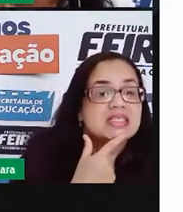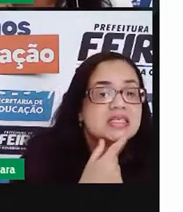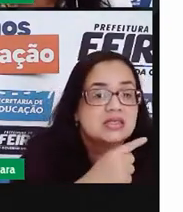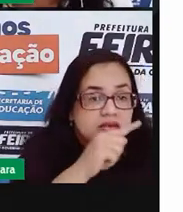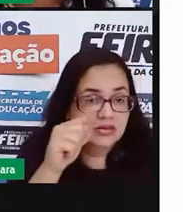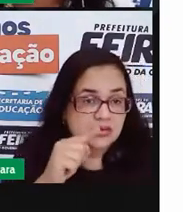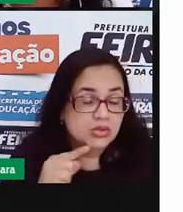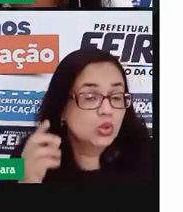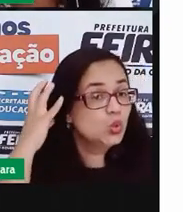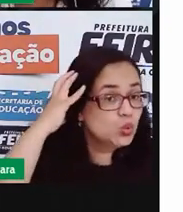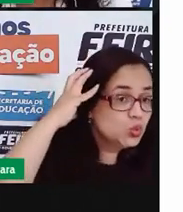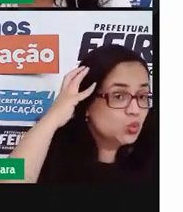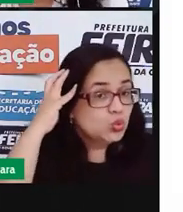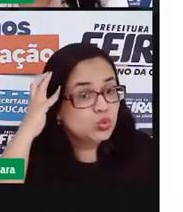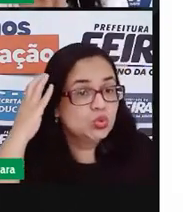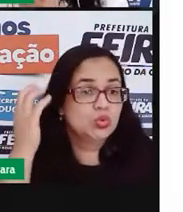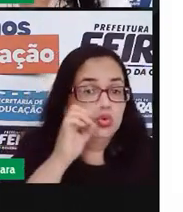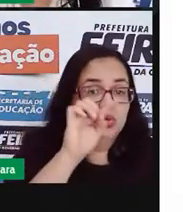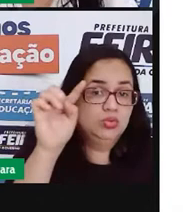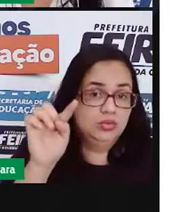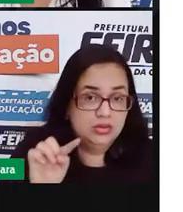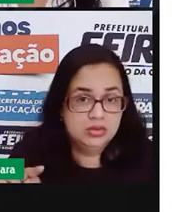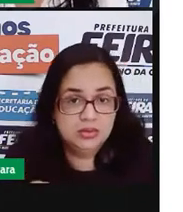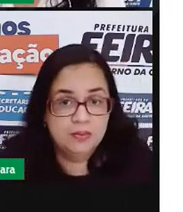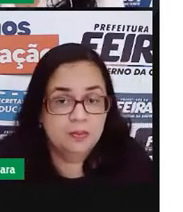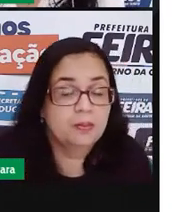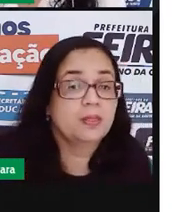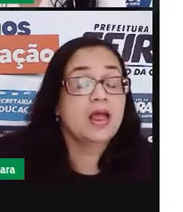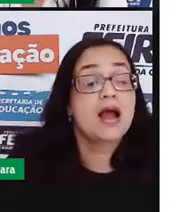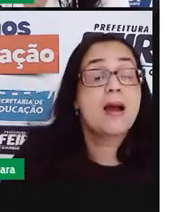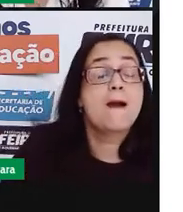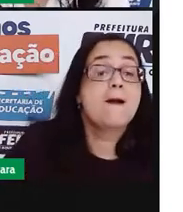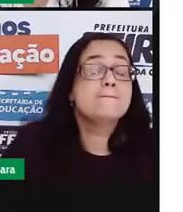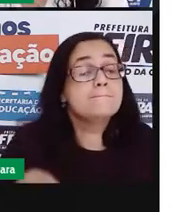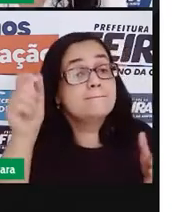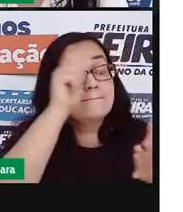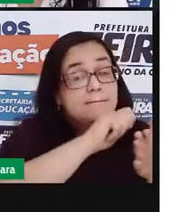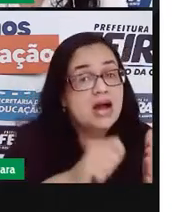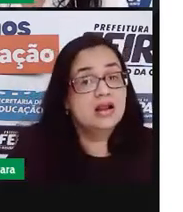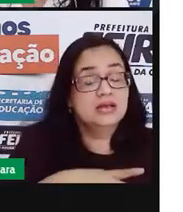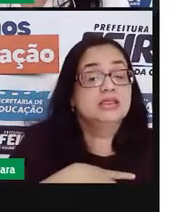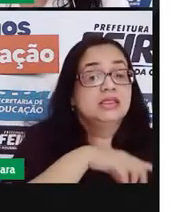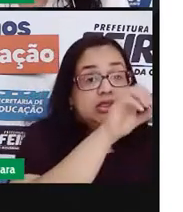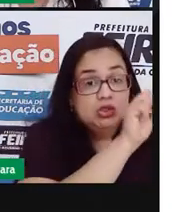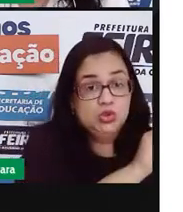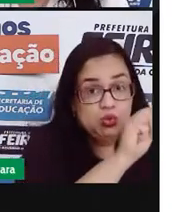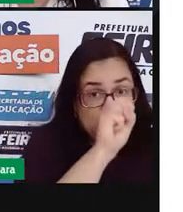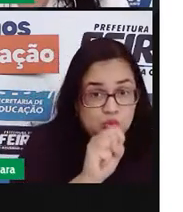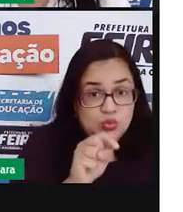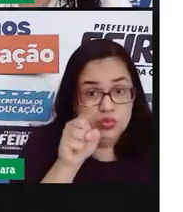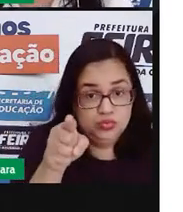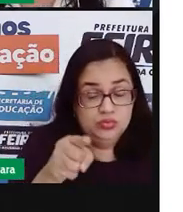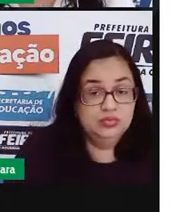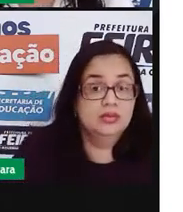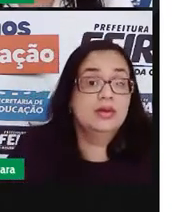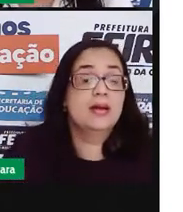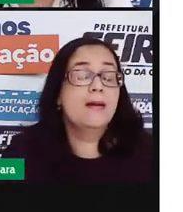um som de Z. As palavras com dois S. Larissa,